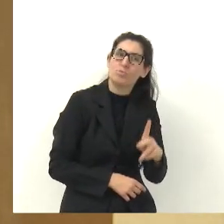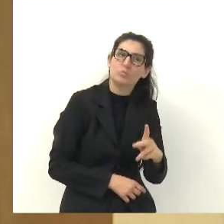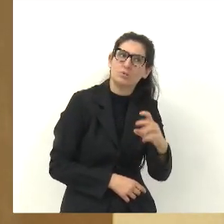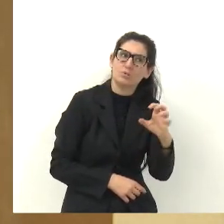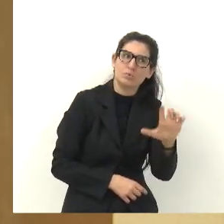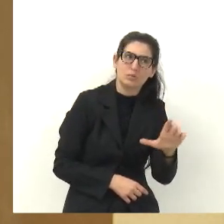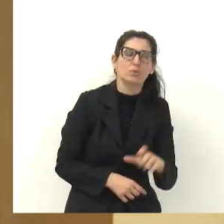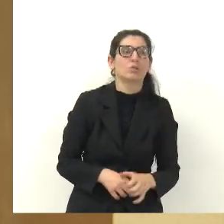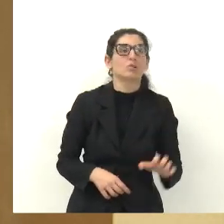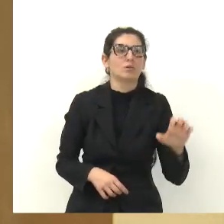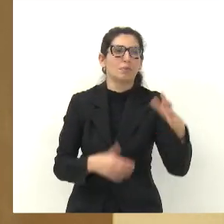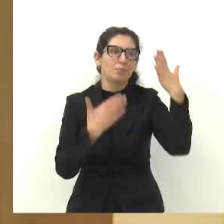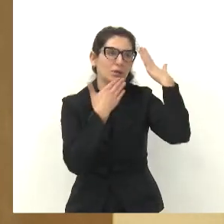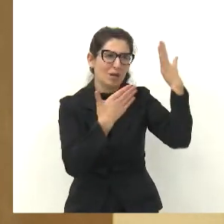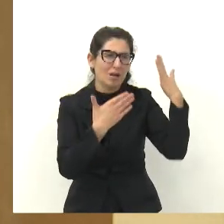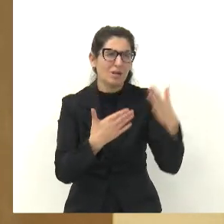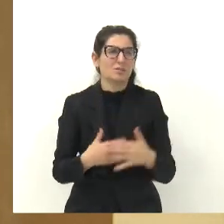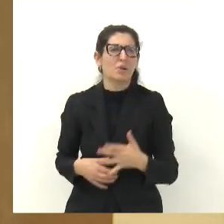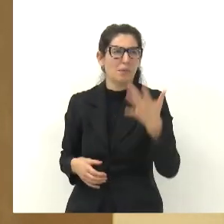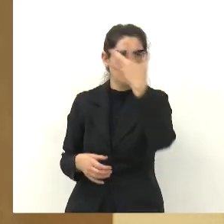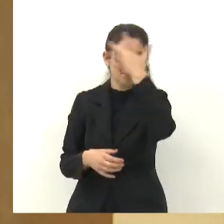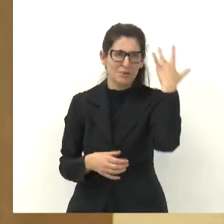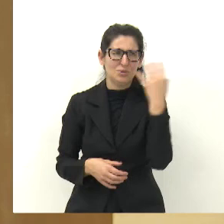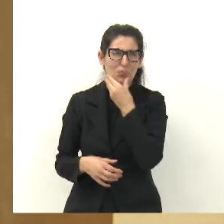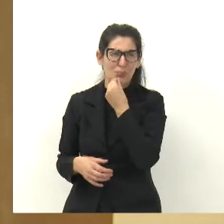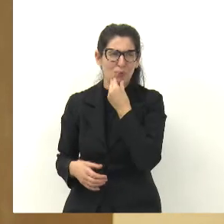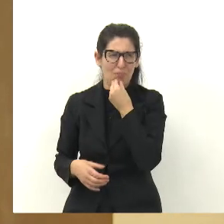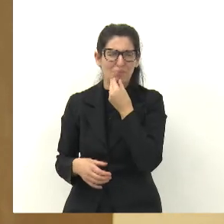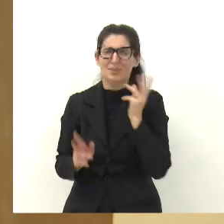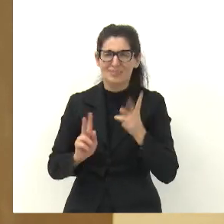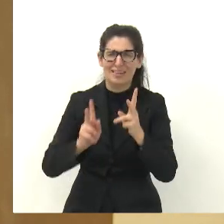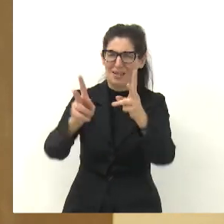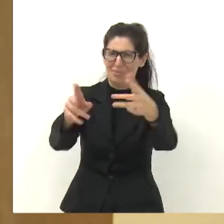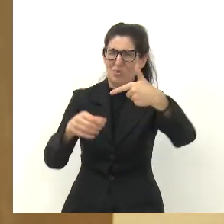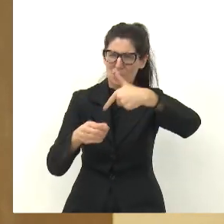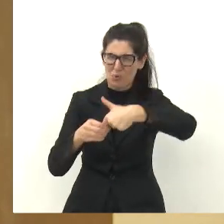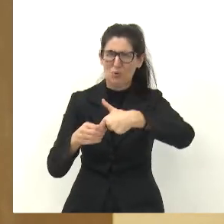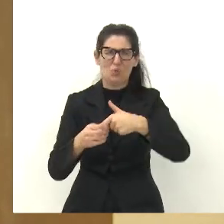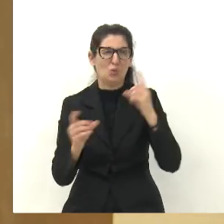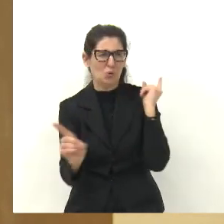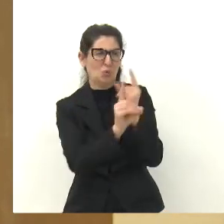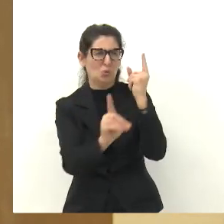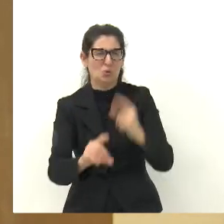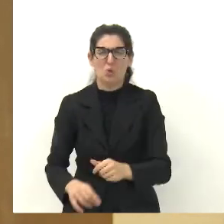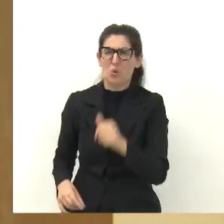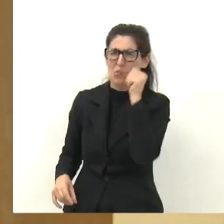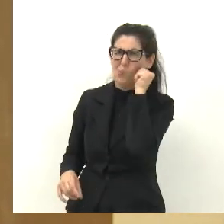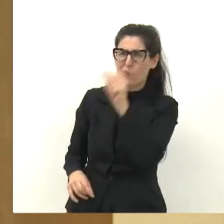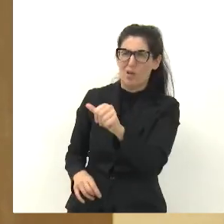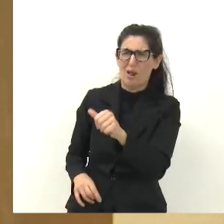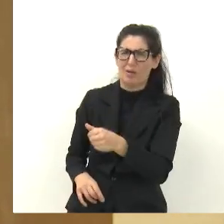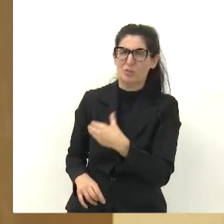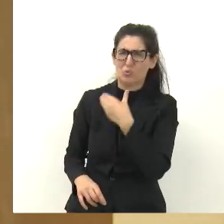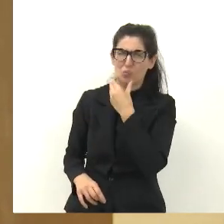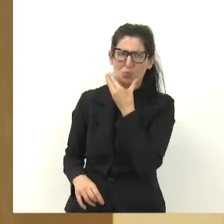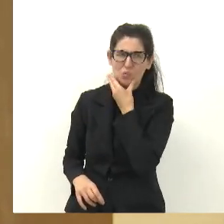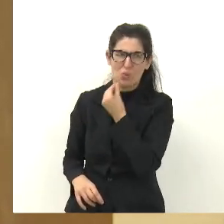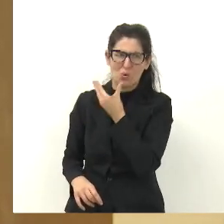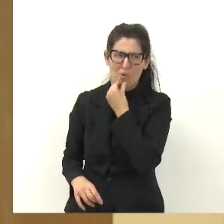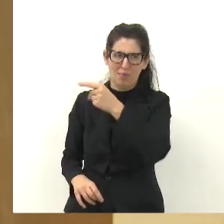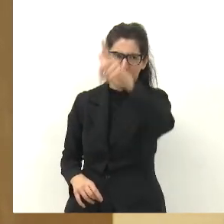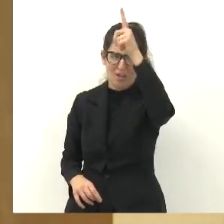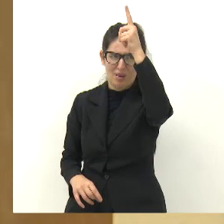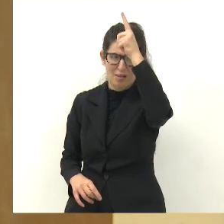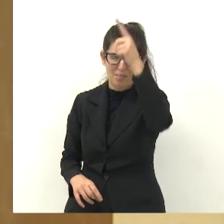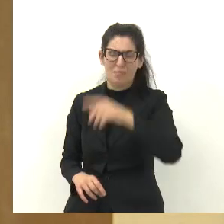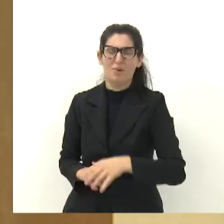cliente nosso lá da Cadri Motores, que sempre estava comigo no posto lá, à mulher do Alemão, que vocês vão ter o retorno desse